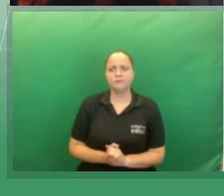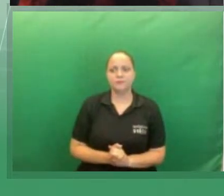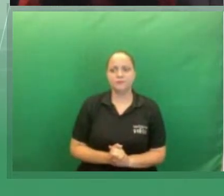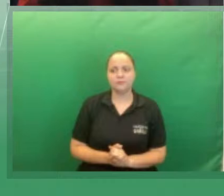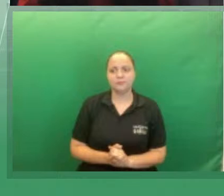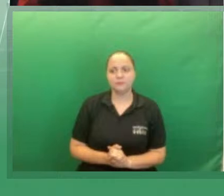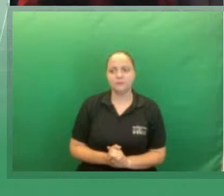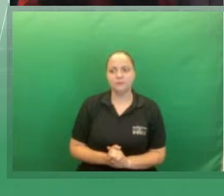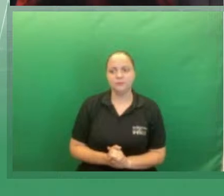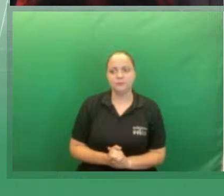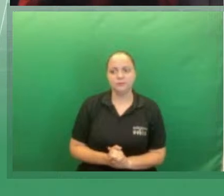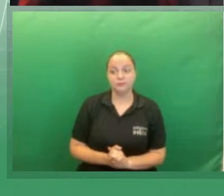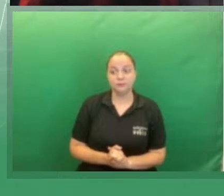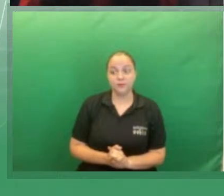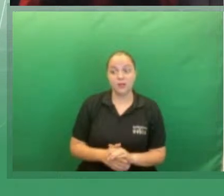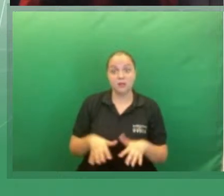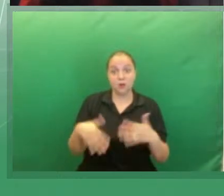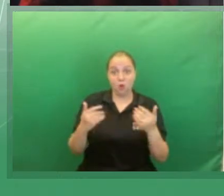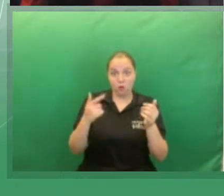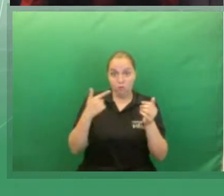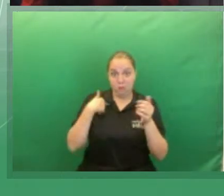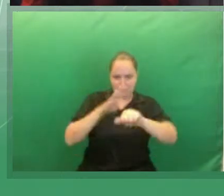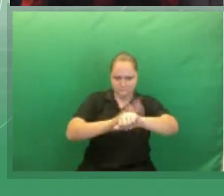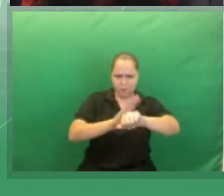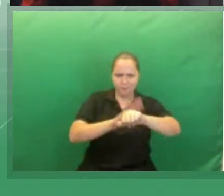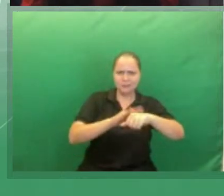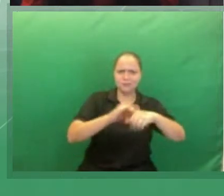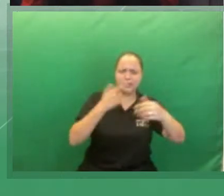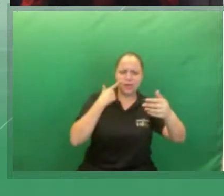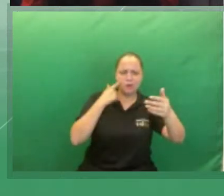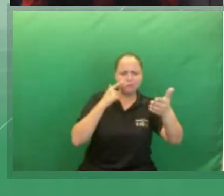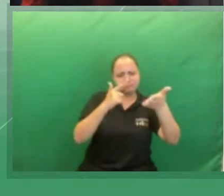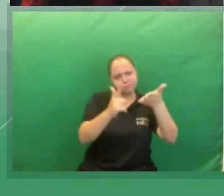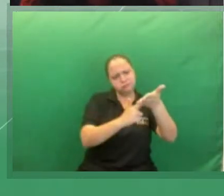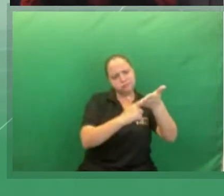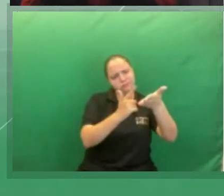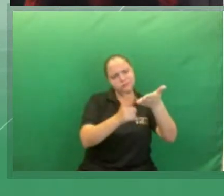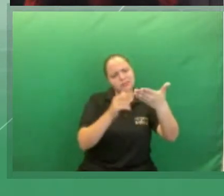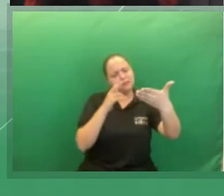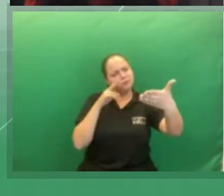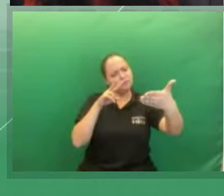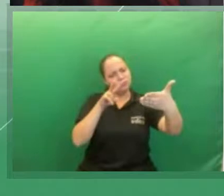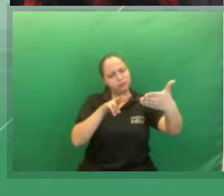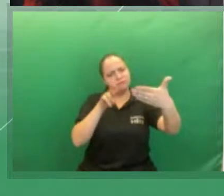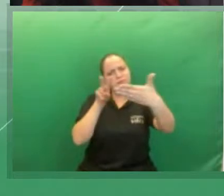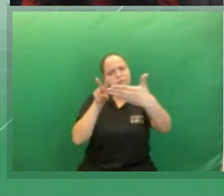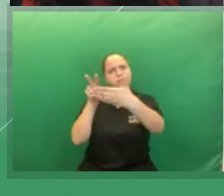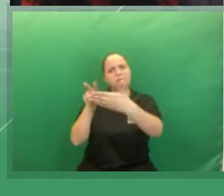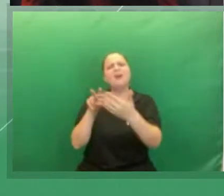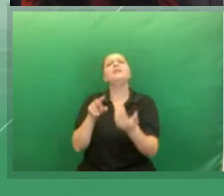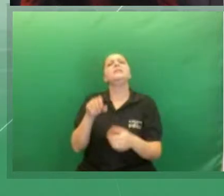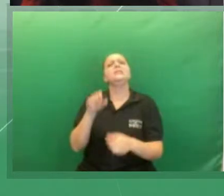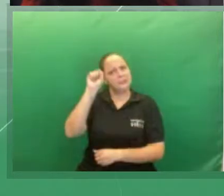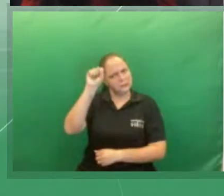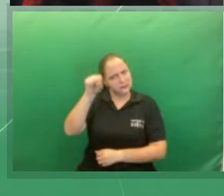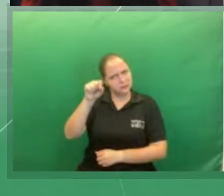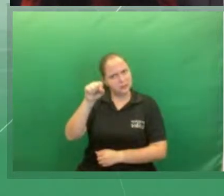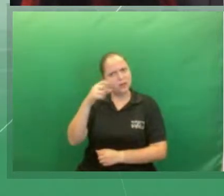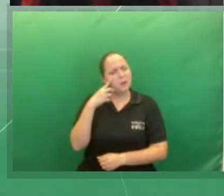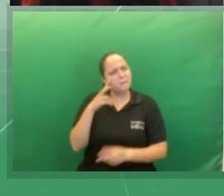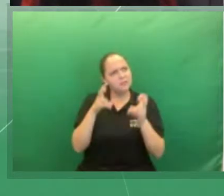Durante a análise eu pude perceber que elas buscam sim valorizar a